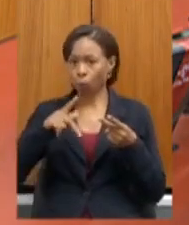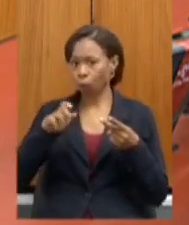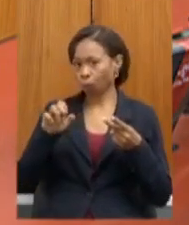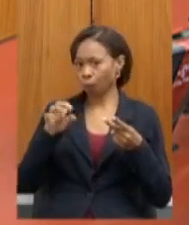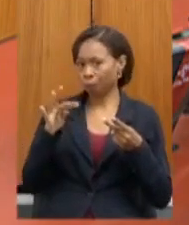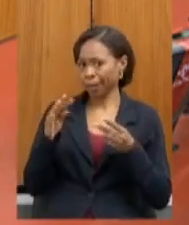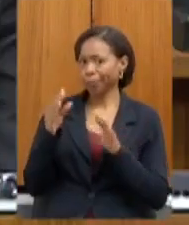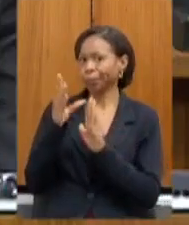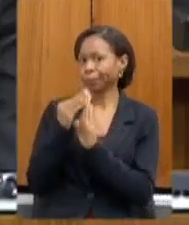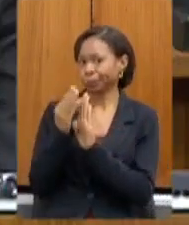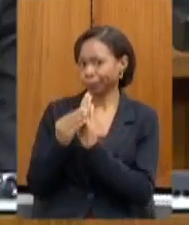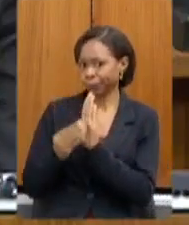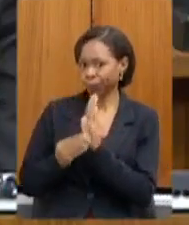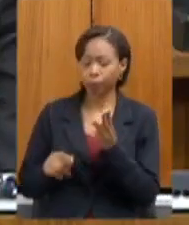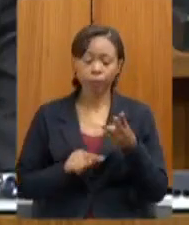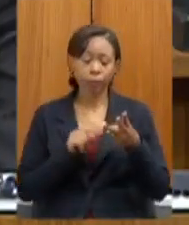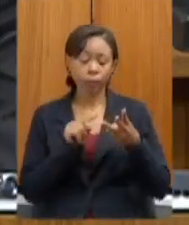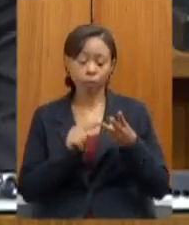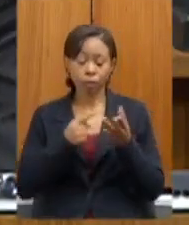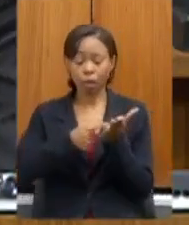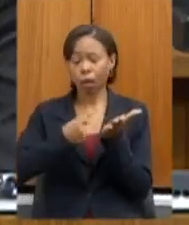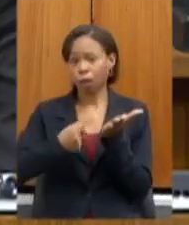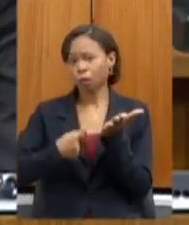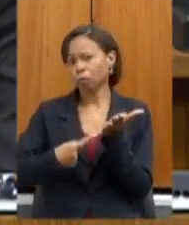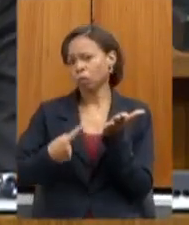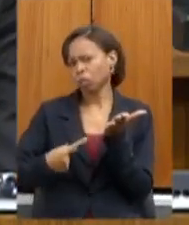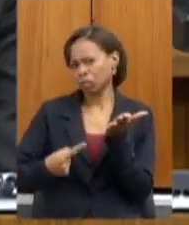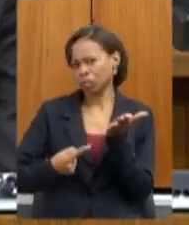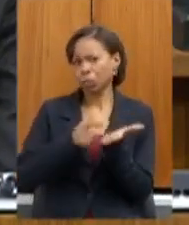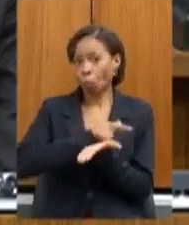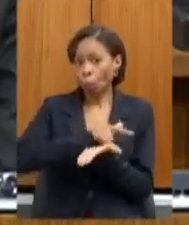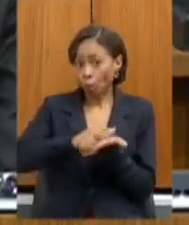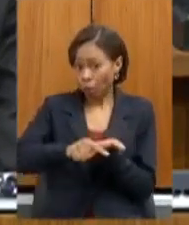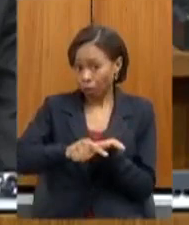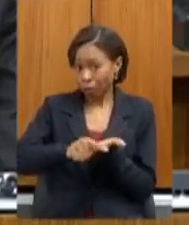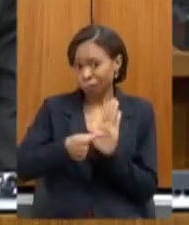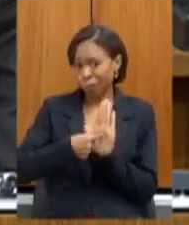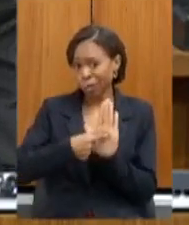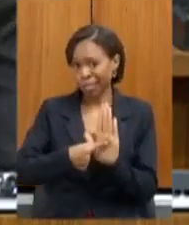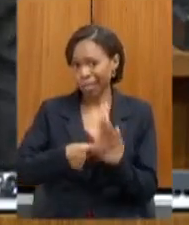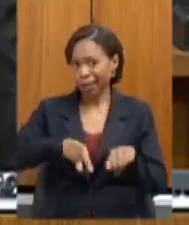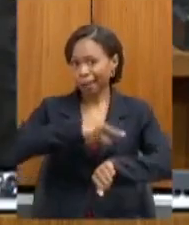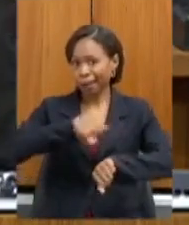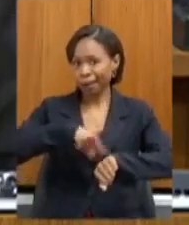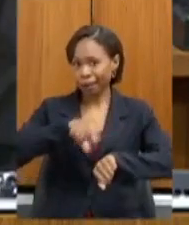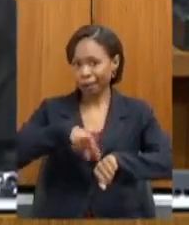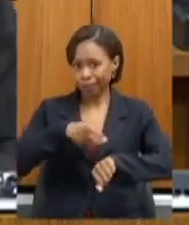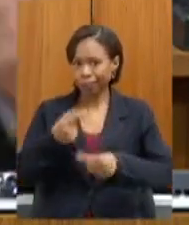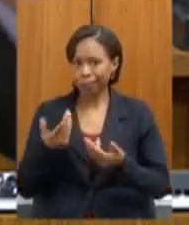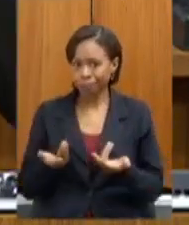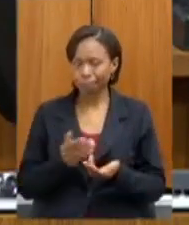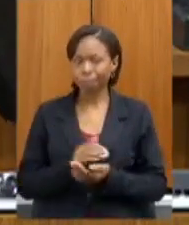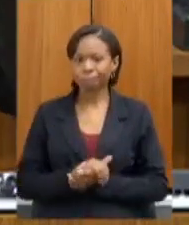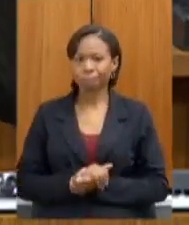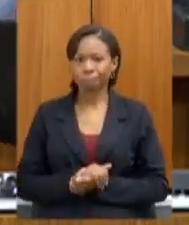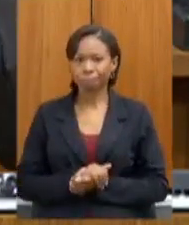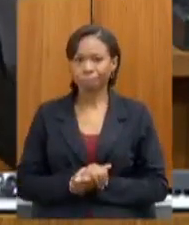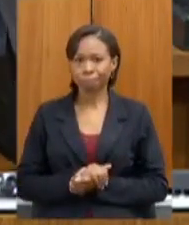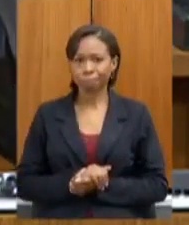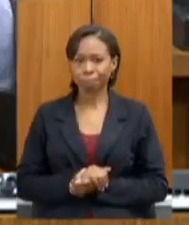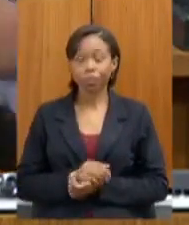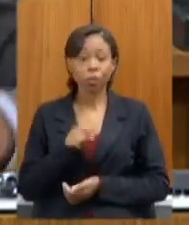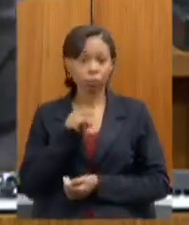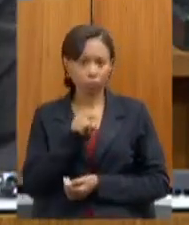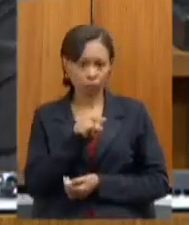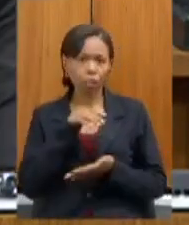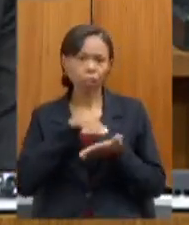e apostilas em brancos para demonstrar cargo horário bem a senhora como secretária